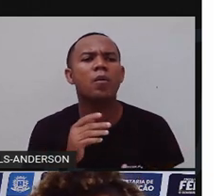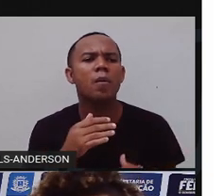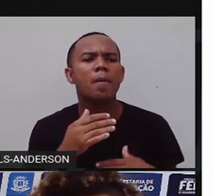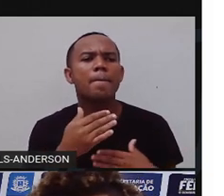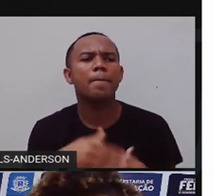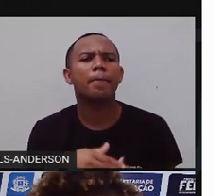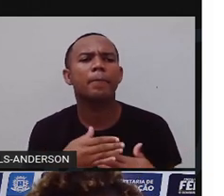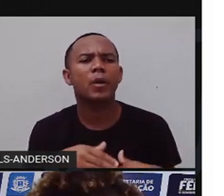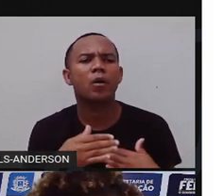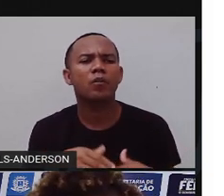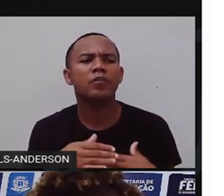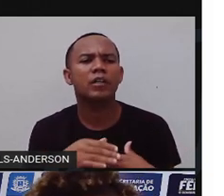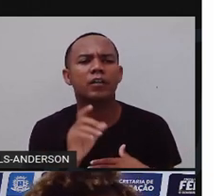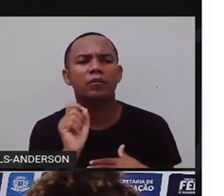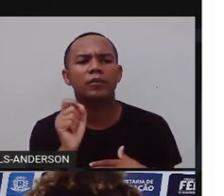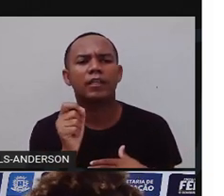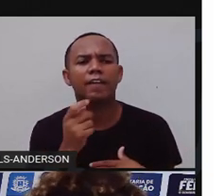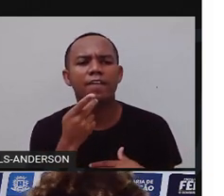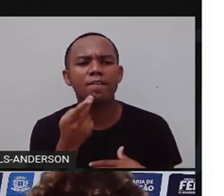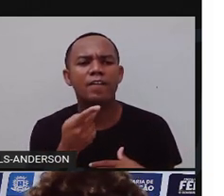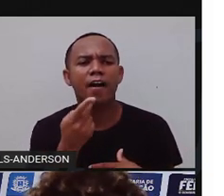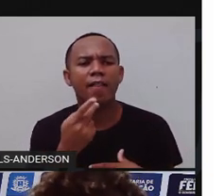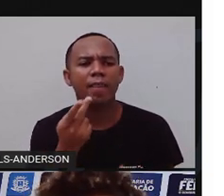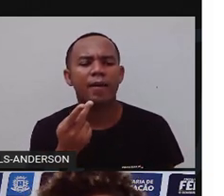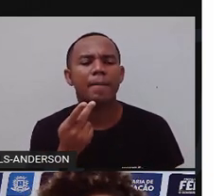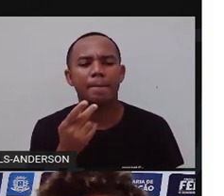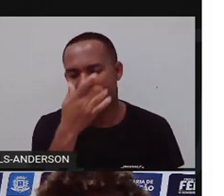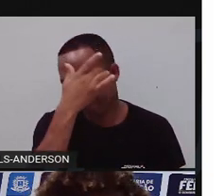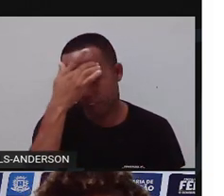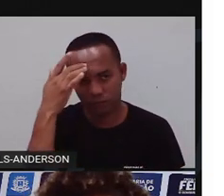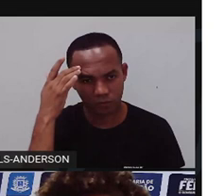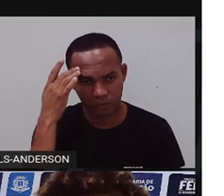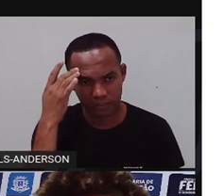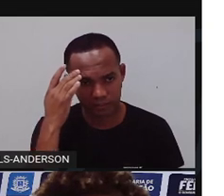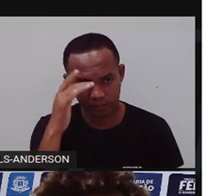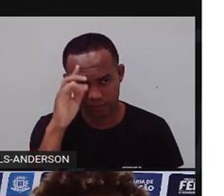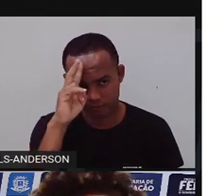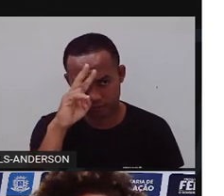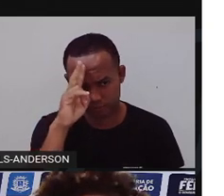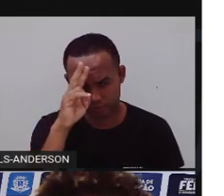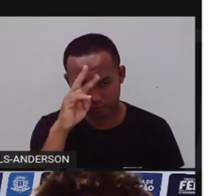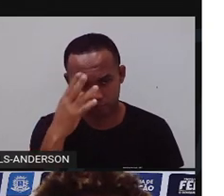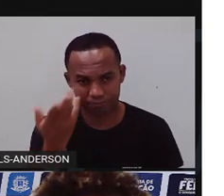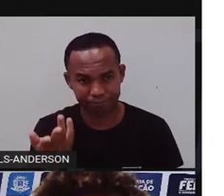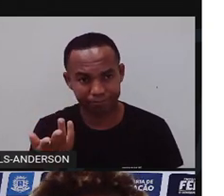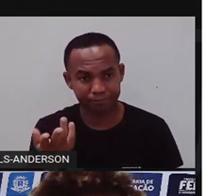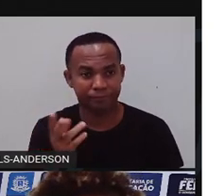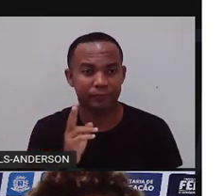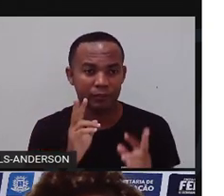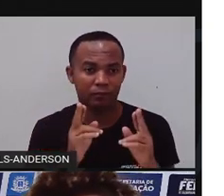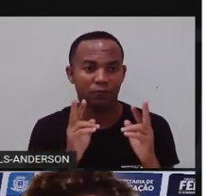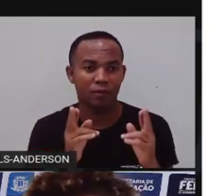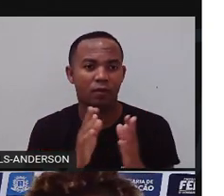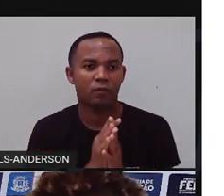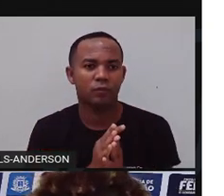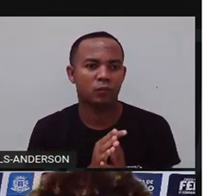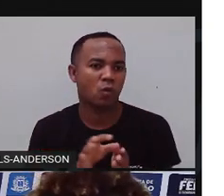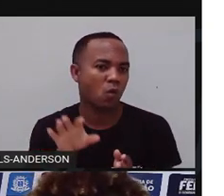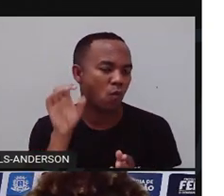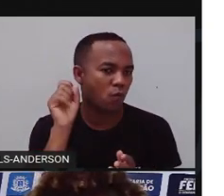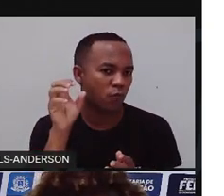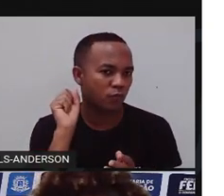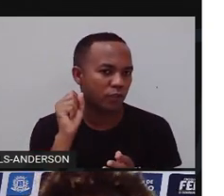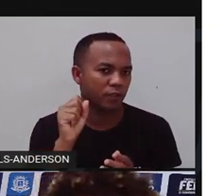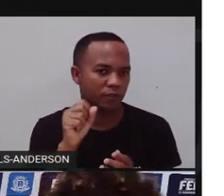o que? Falas de pessoas. Lembra quando a trabalhou narração? Que a prova falou sobre o travessão? Pronto. A gente vai ouvir daqui a pouco uma